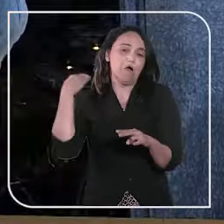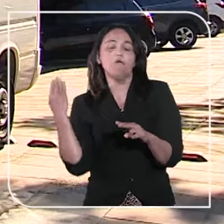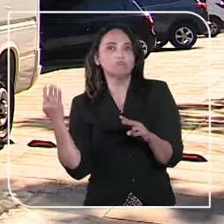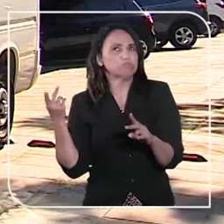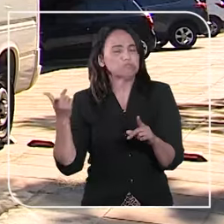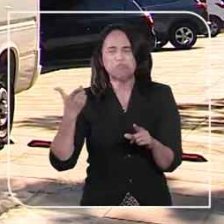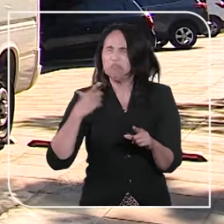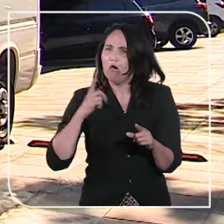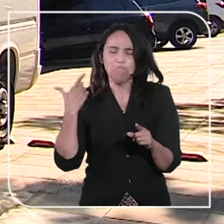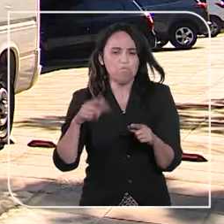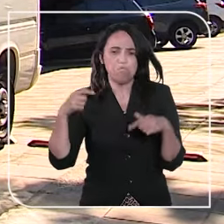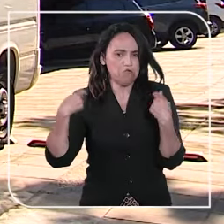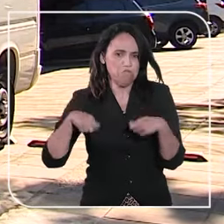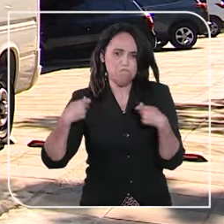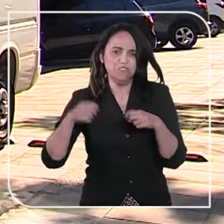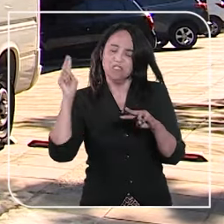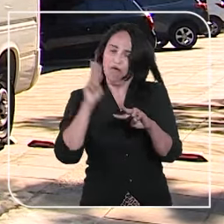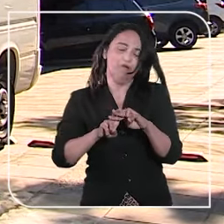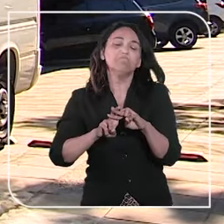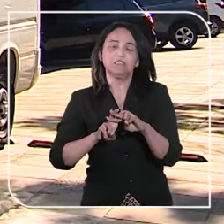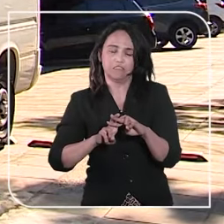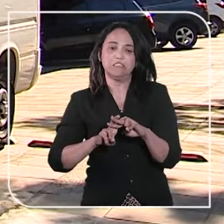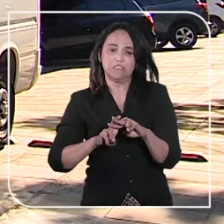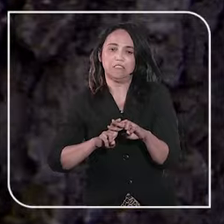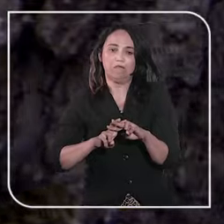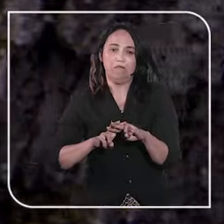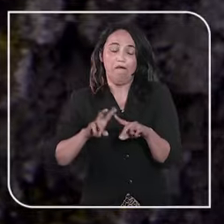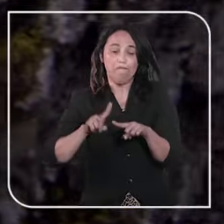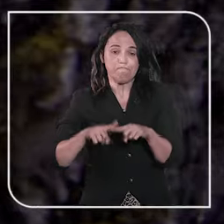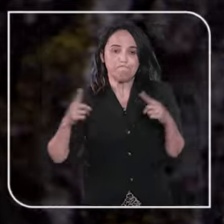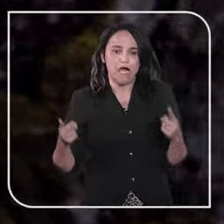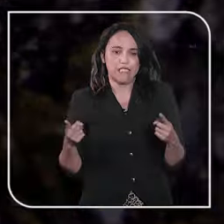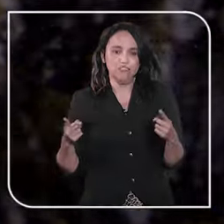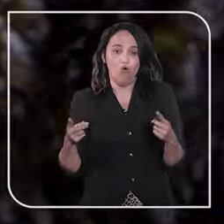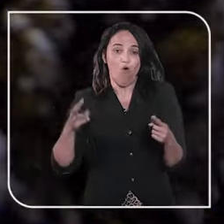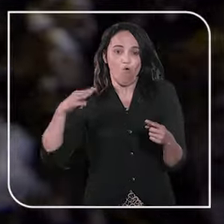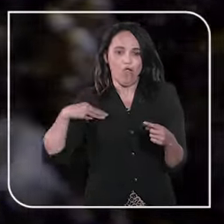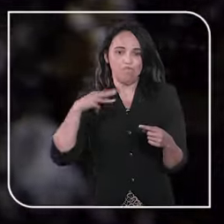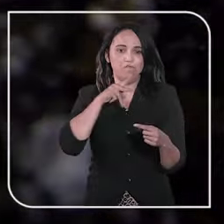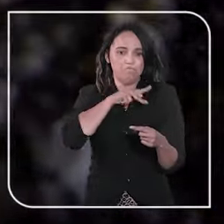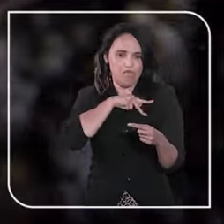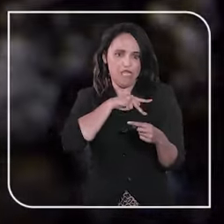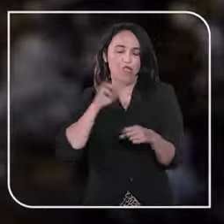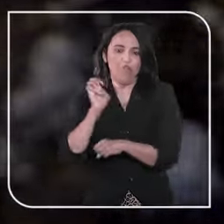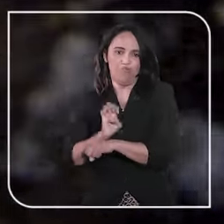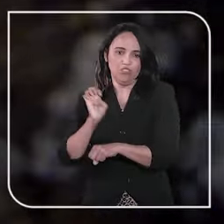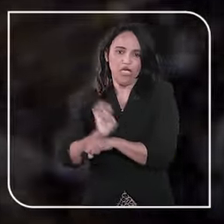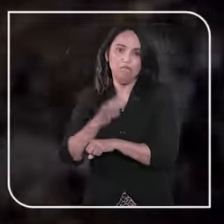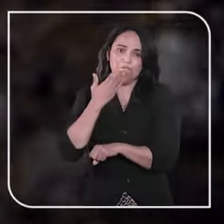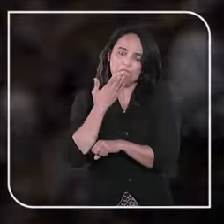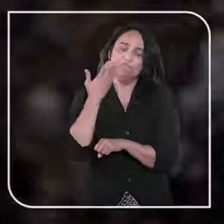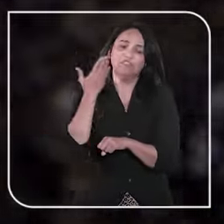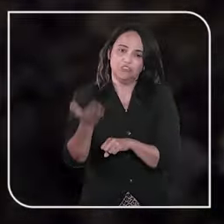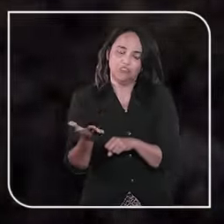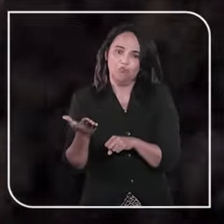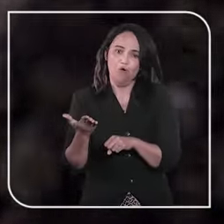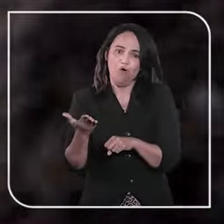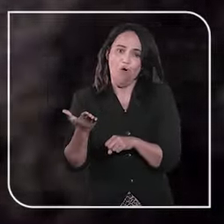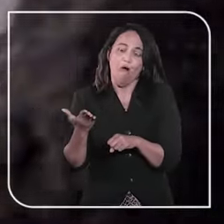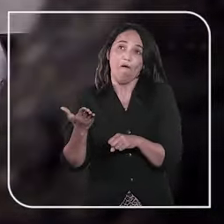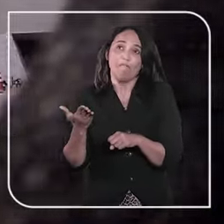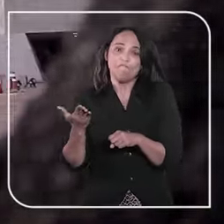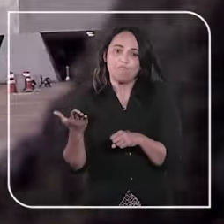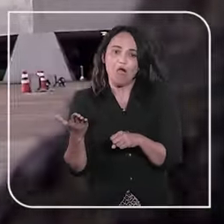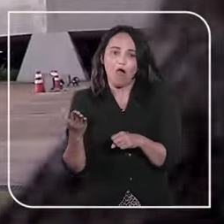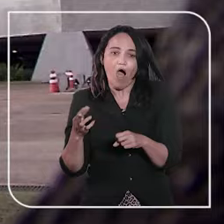contemporaneidade necessária entre o fato e a medida cautelar. Na sequência, o Ministério Público do Estado pediu ao STJ a concessão de